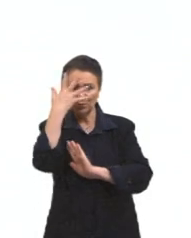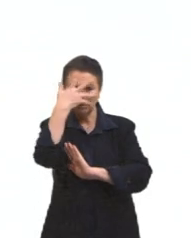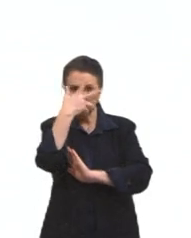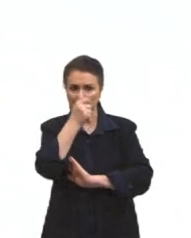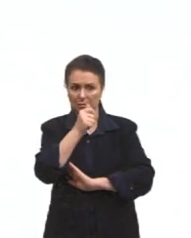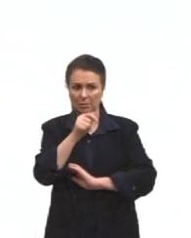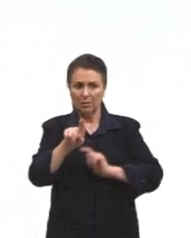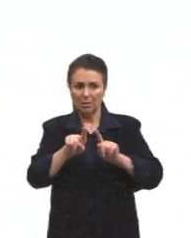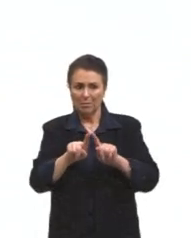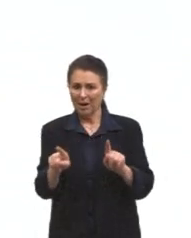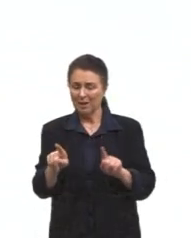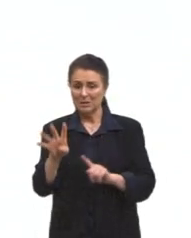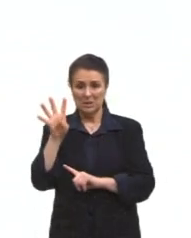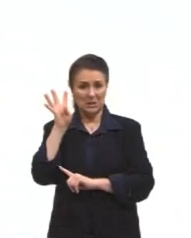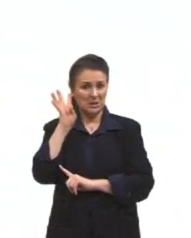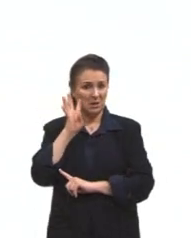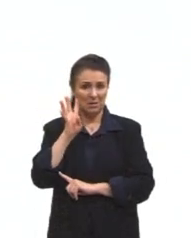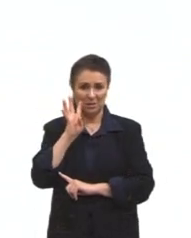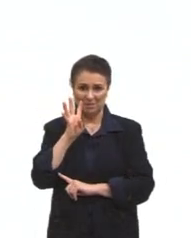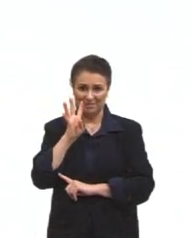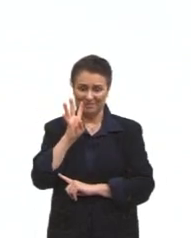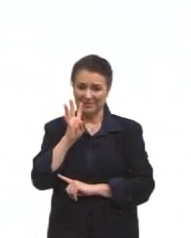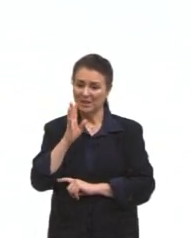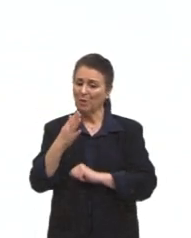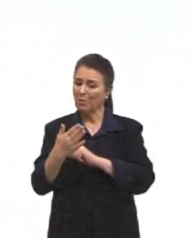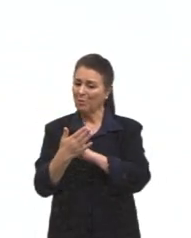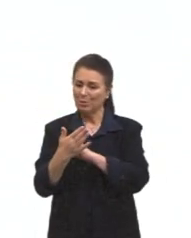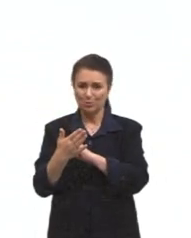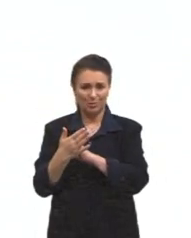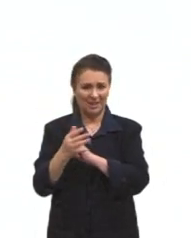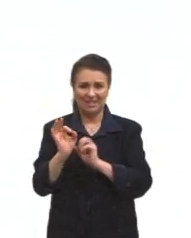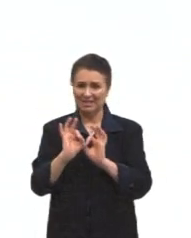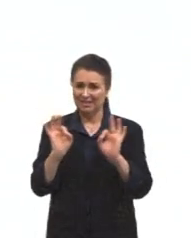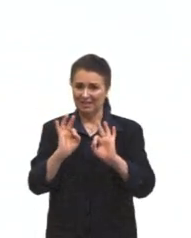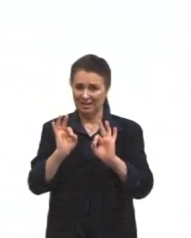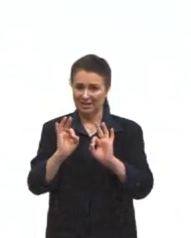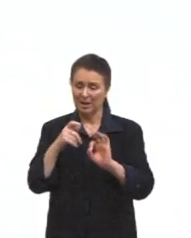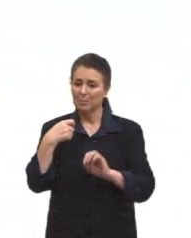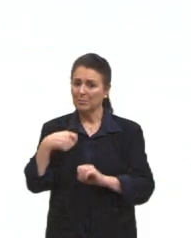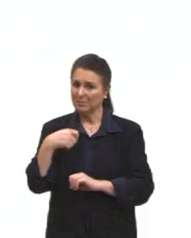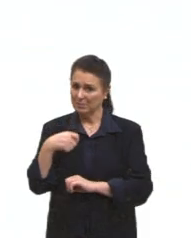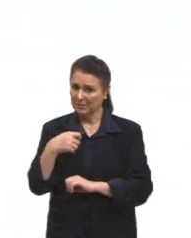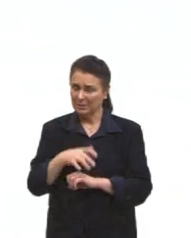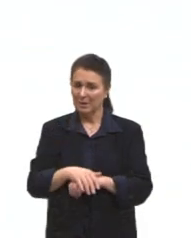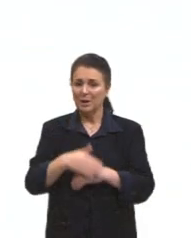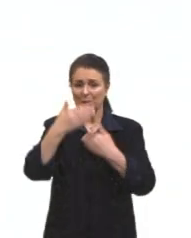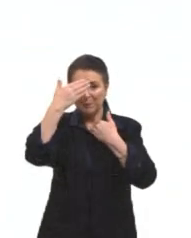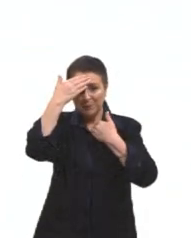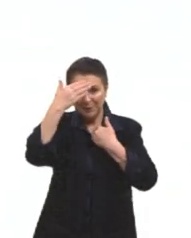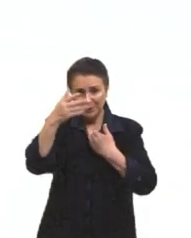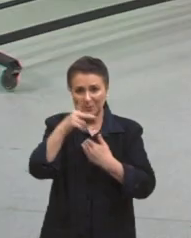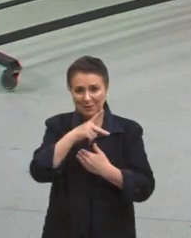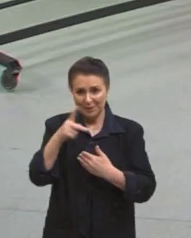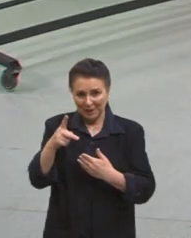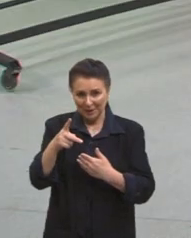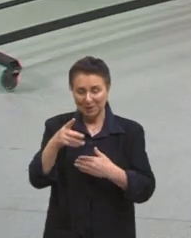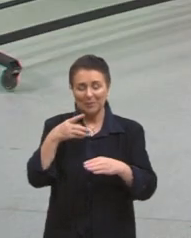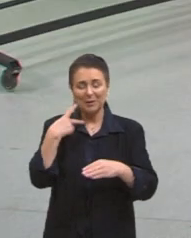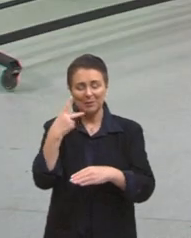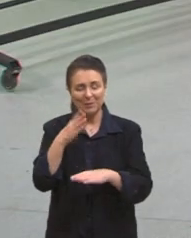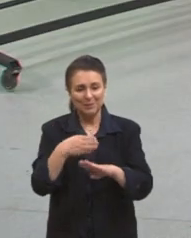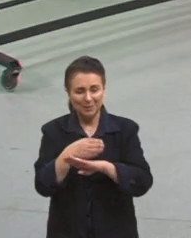isso não é legal. Exatamente. Isso não contribui com o a gente precisa. Show de bola. Muito obrigada, prof. Muito obrigada mesmo pela tua